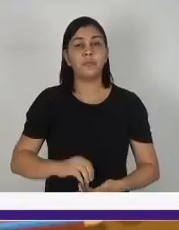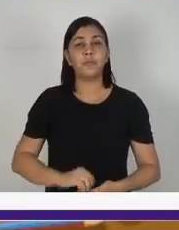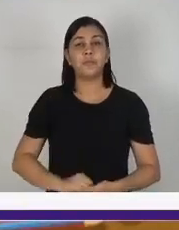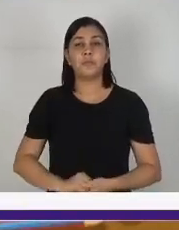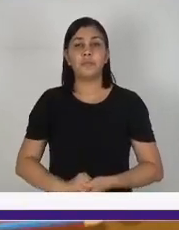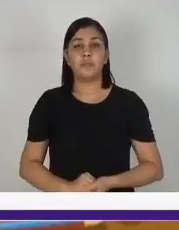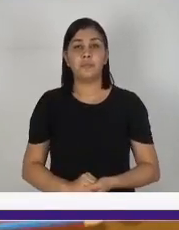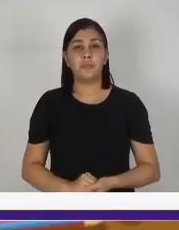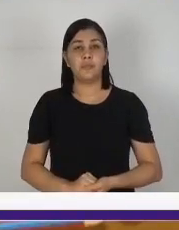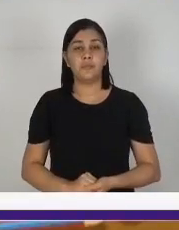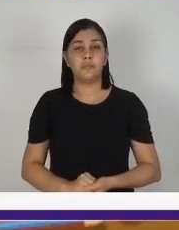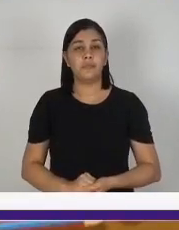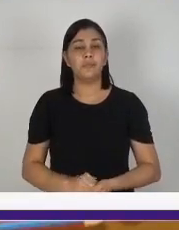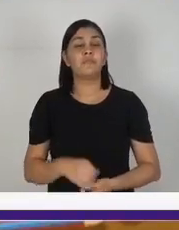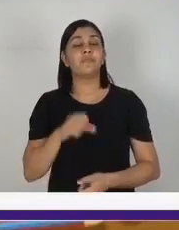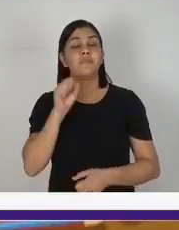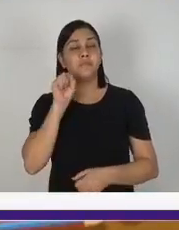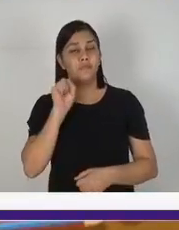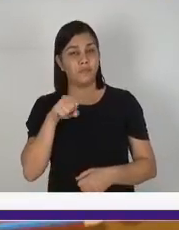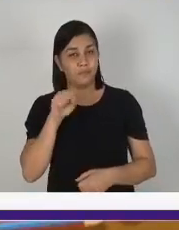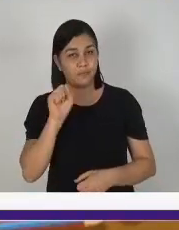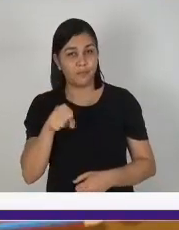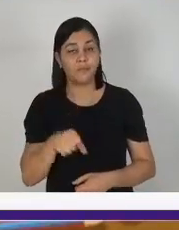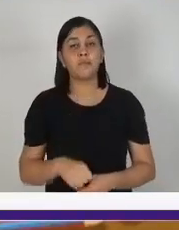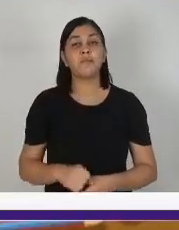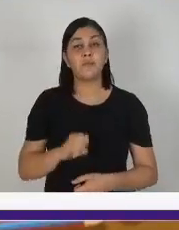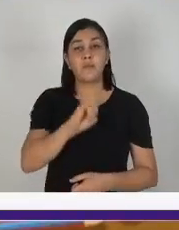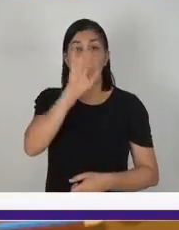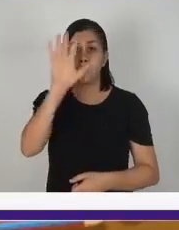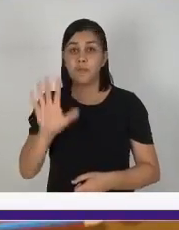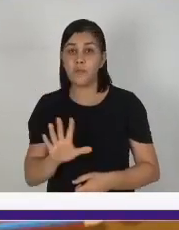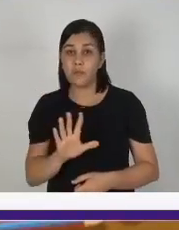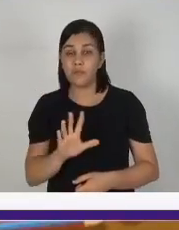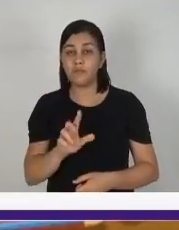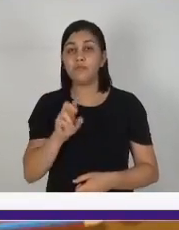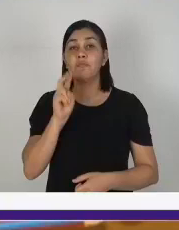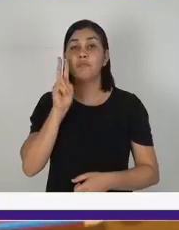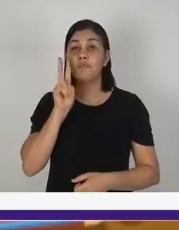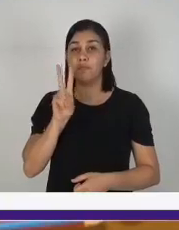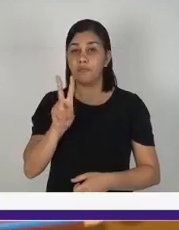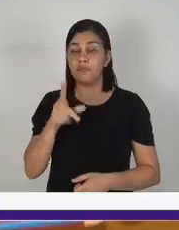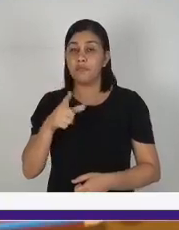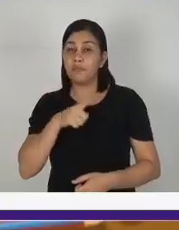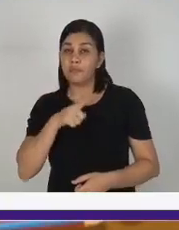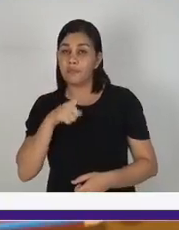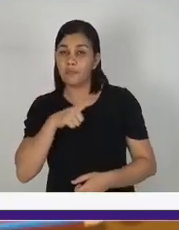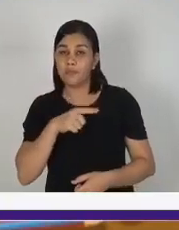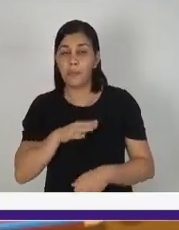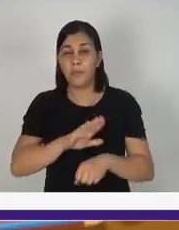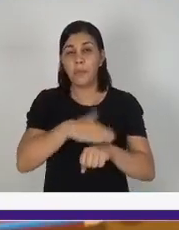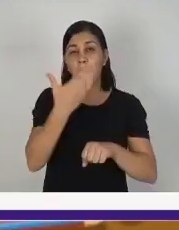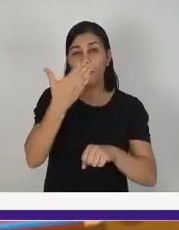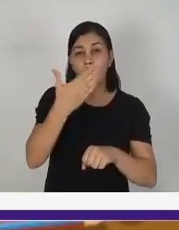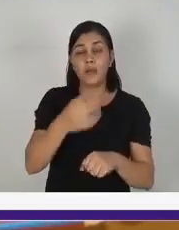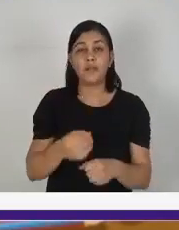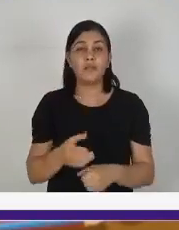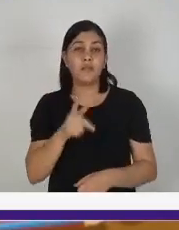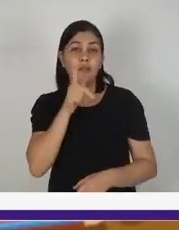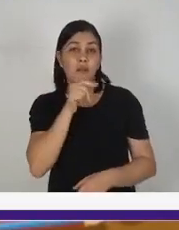Isso. Na imagem 2, cabe mais água. É um garrafão.